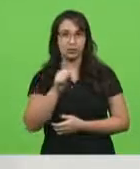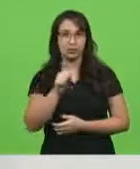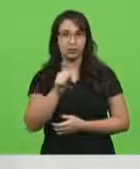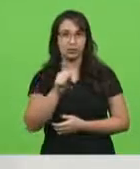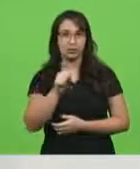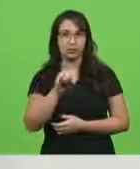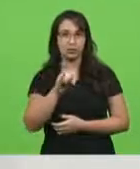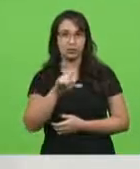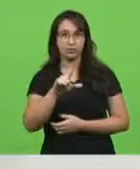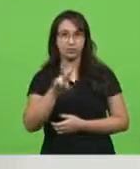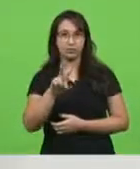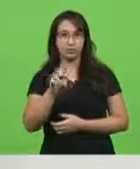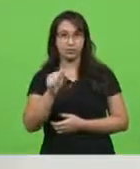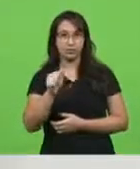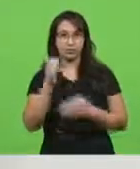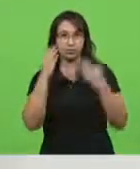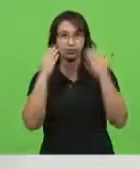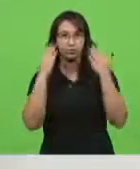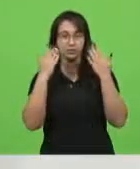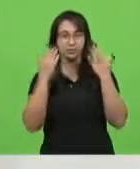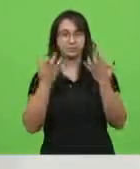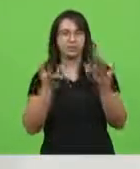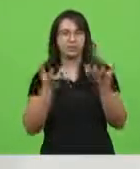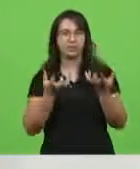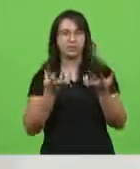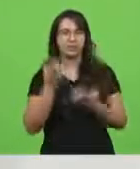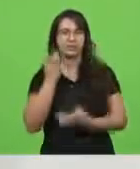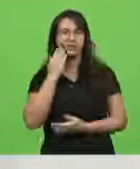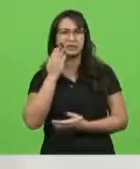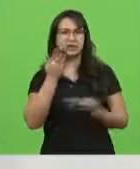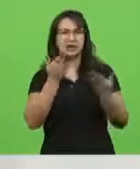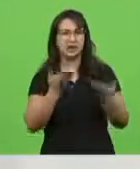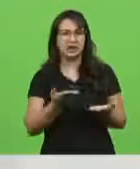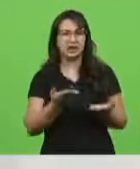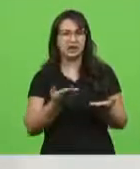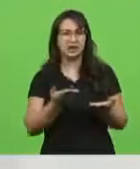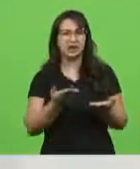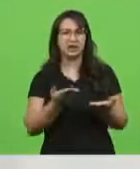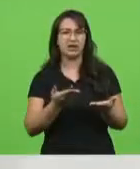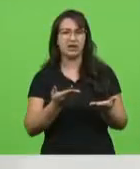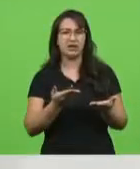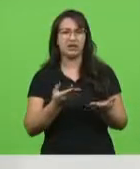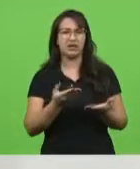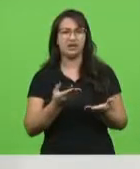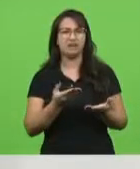governador e o secretário de finanças do Estado de Santa Catarina vive?